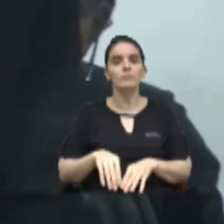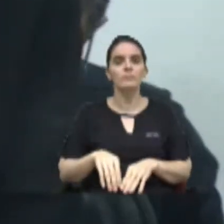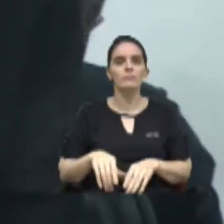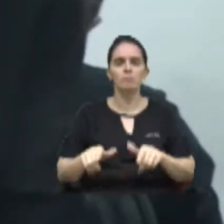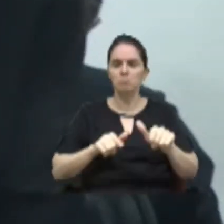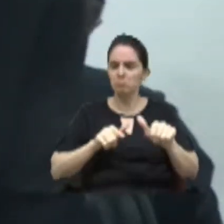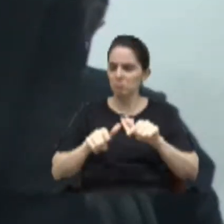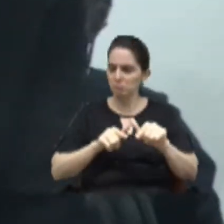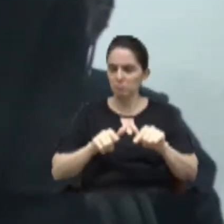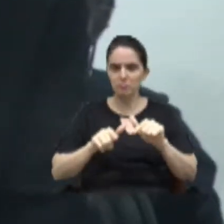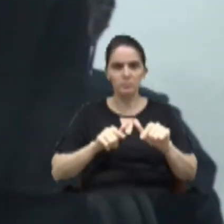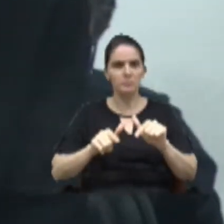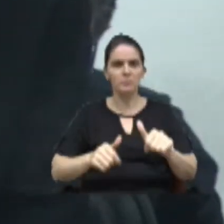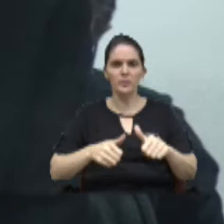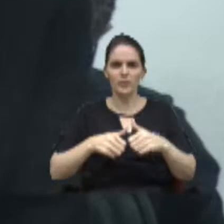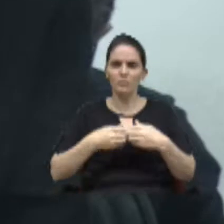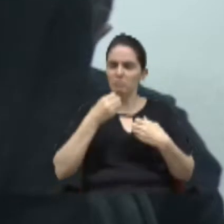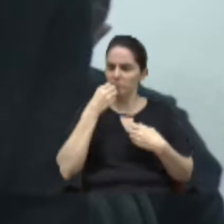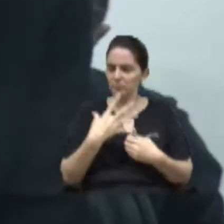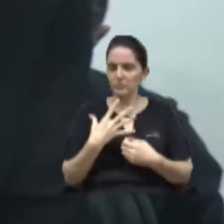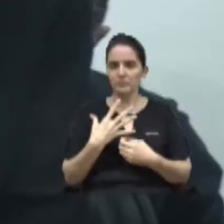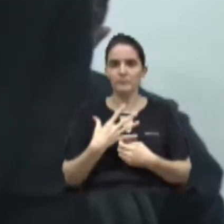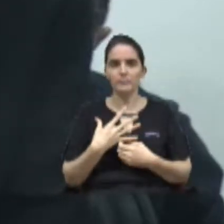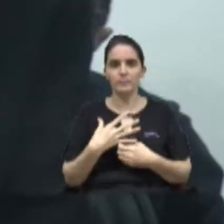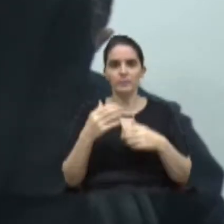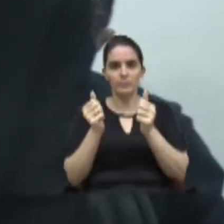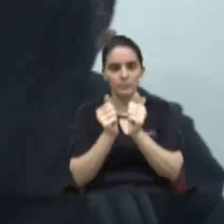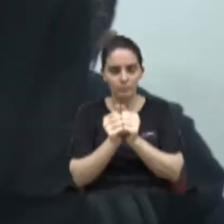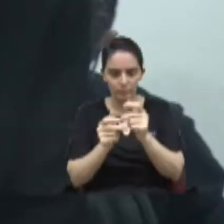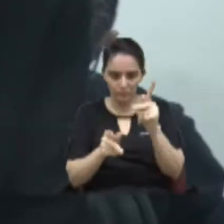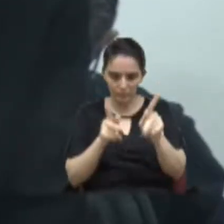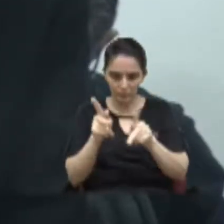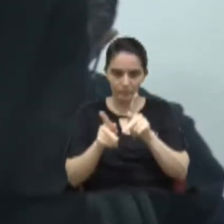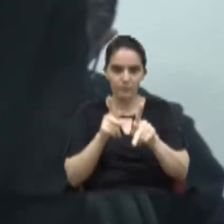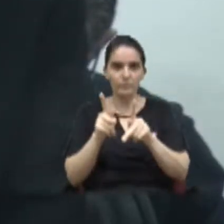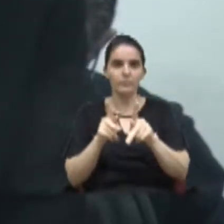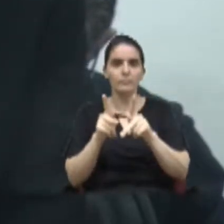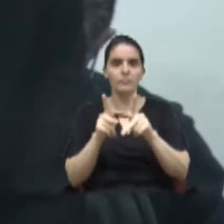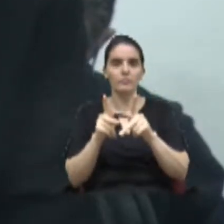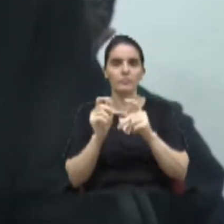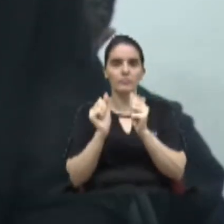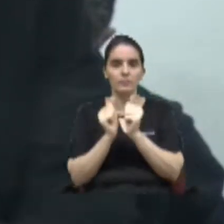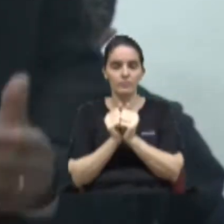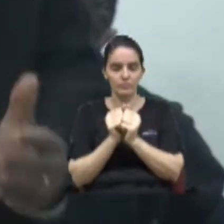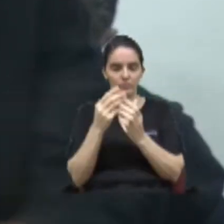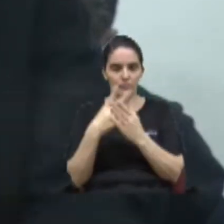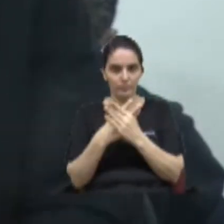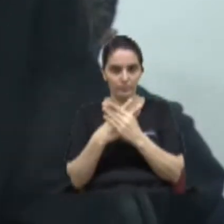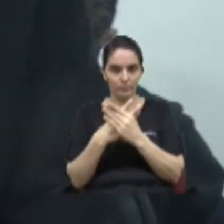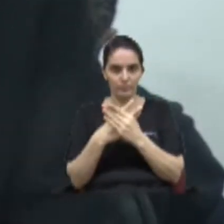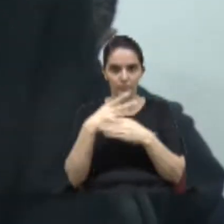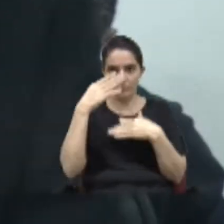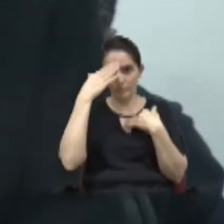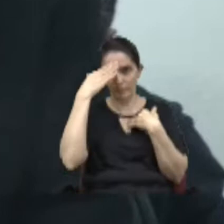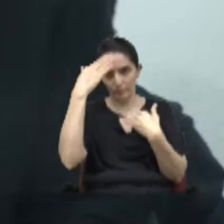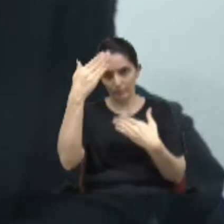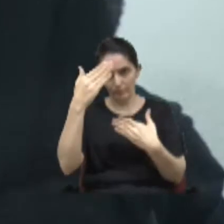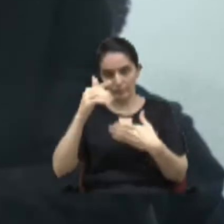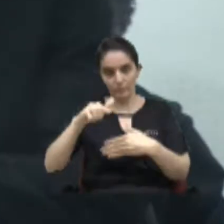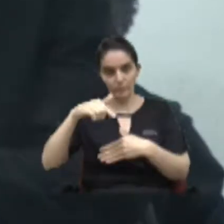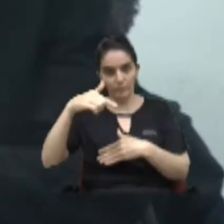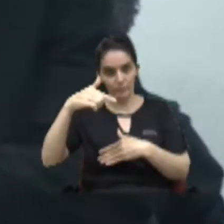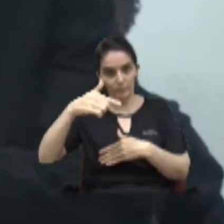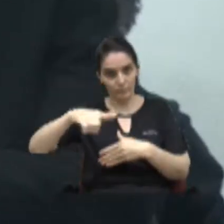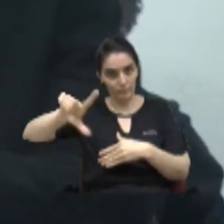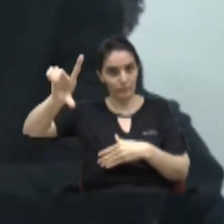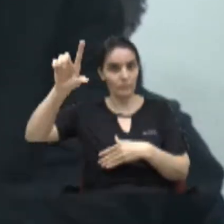trabalho muito bem feito junto à população, junto a esta casa. Agradecer os outros vereadores que